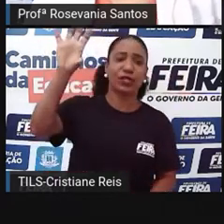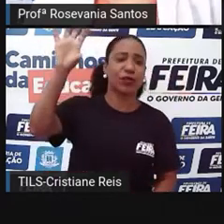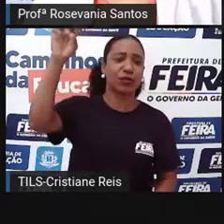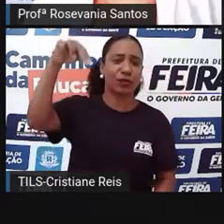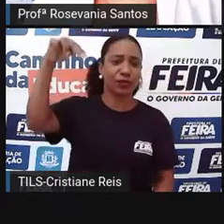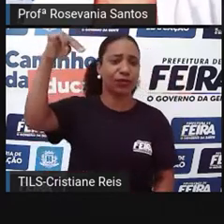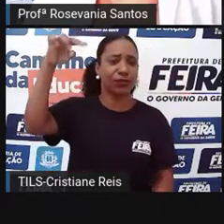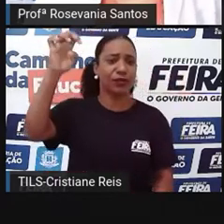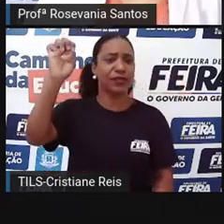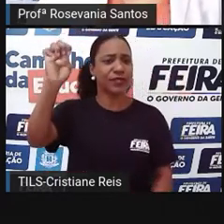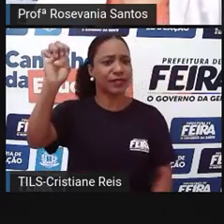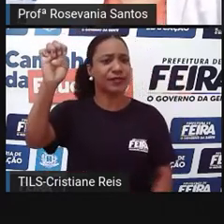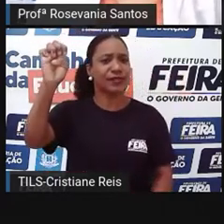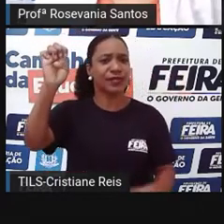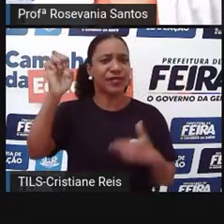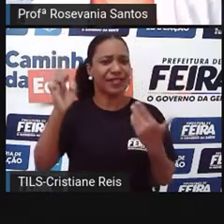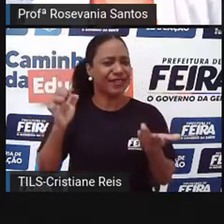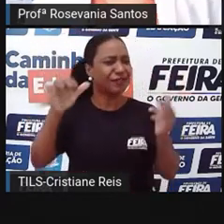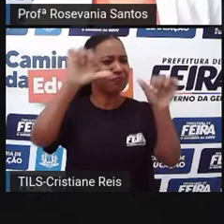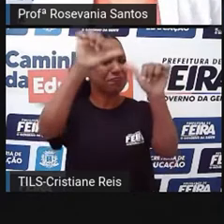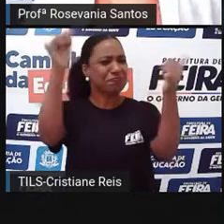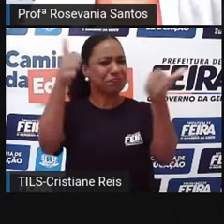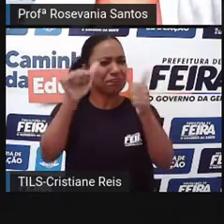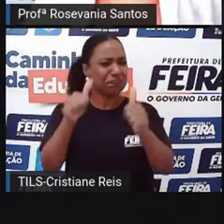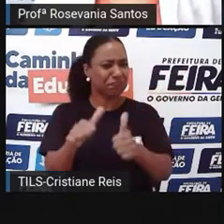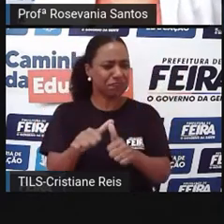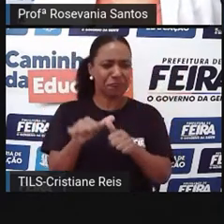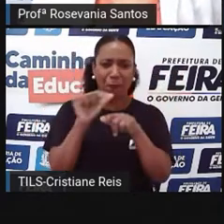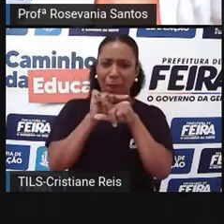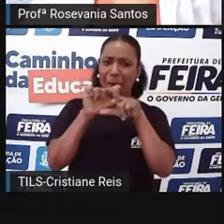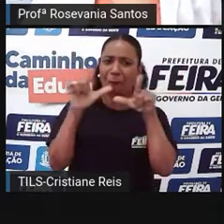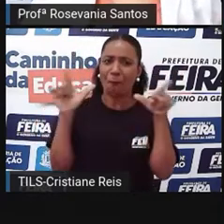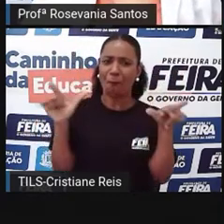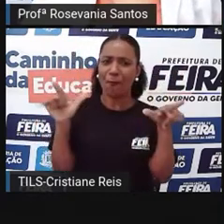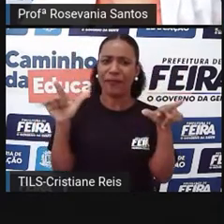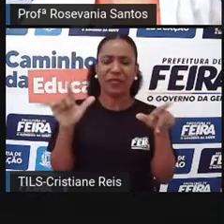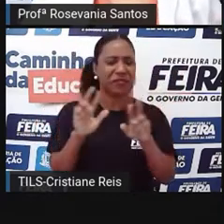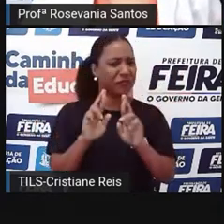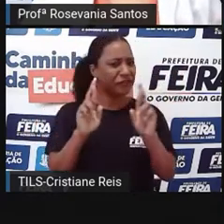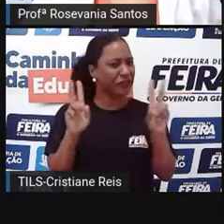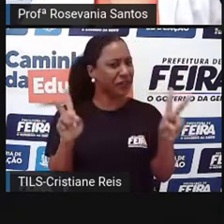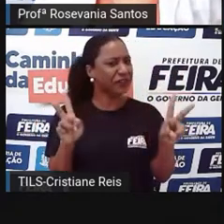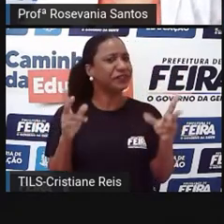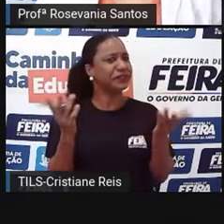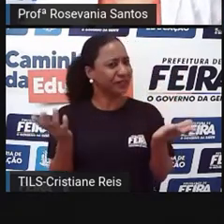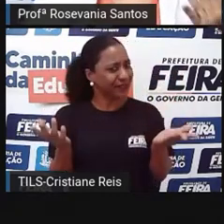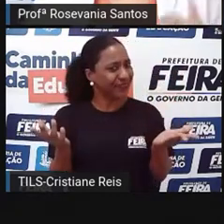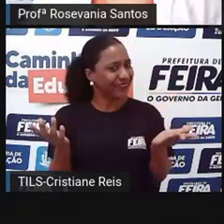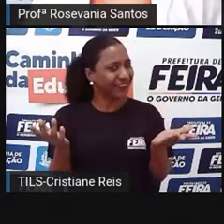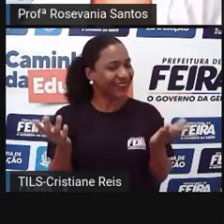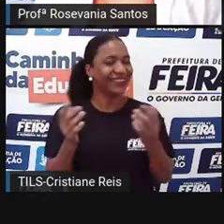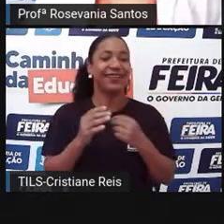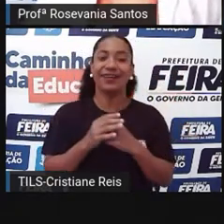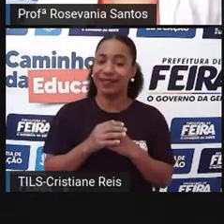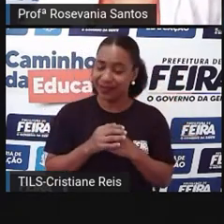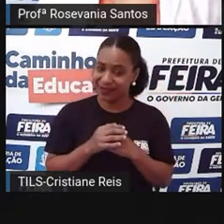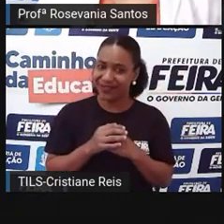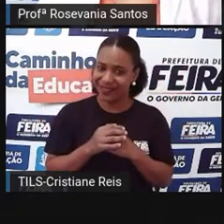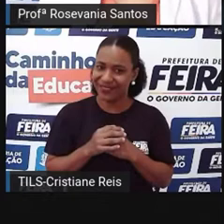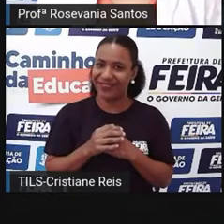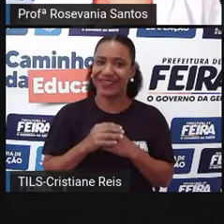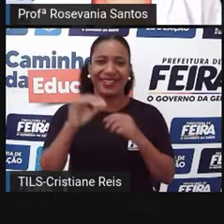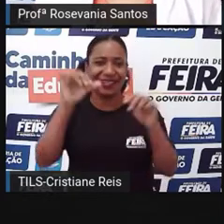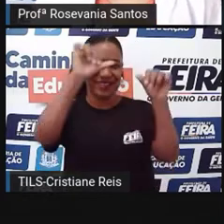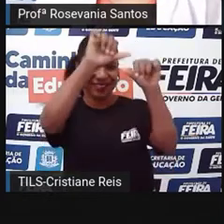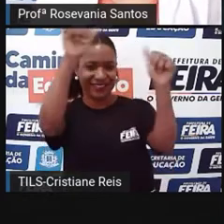Ó, Pró, que mapa diferente é esse, Pró? Então, percebam, esse não é o mapa da divisão oficial,